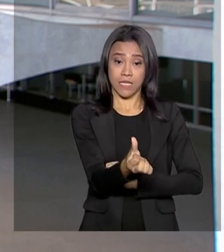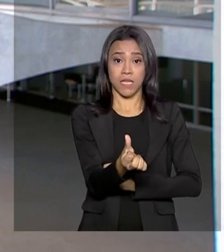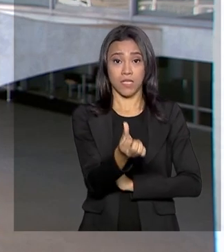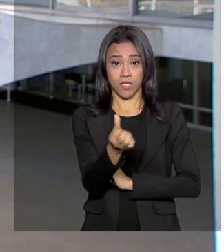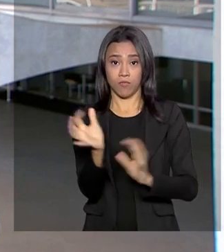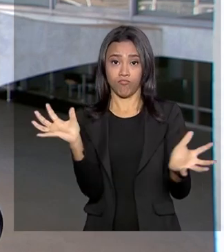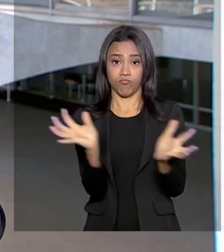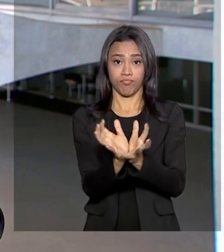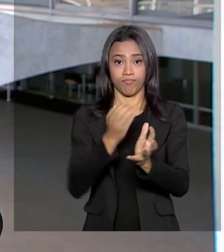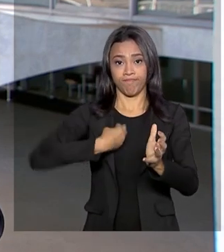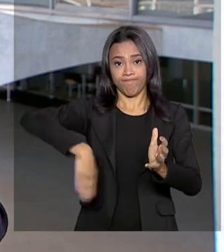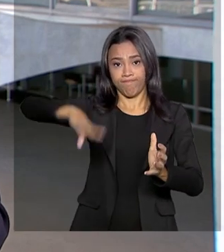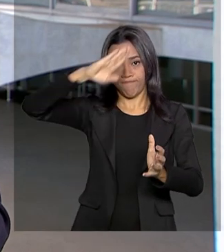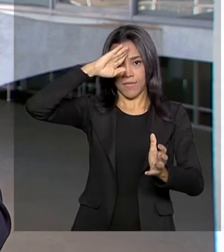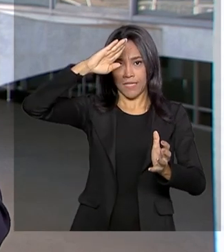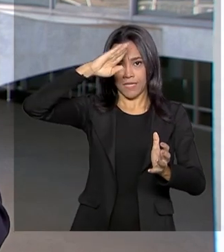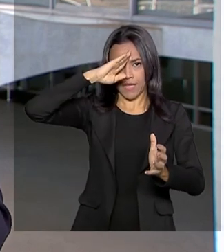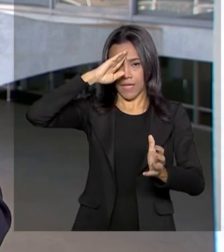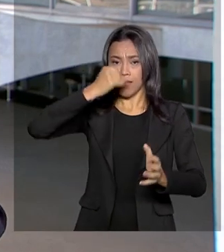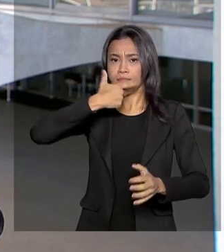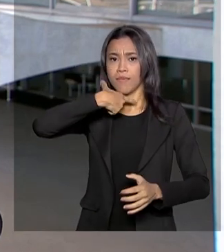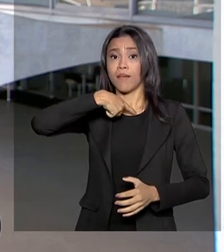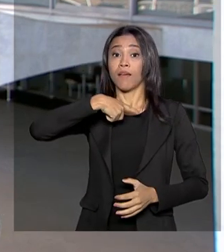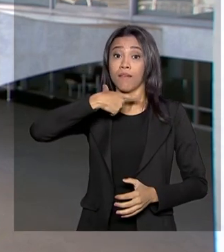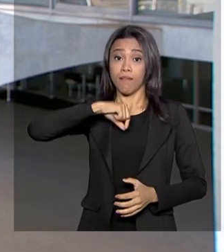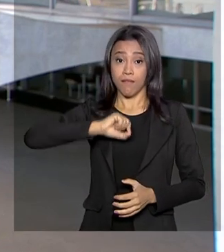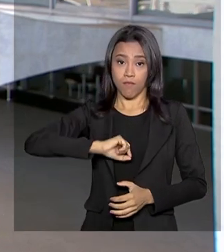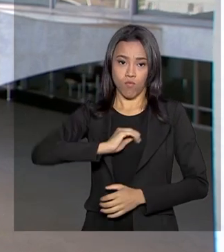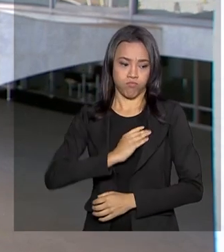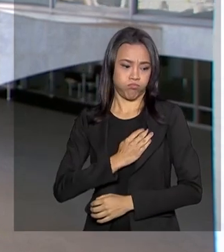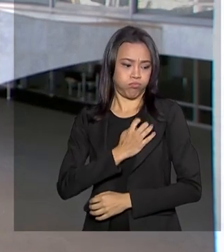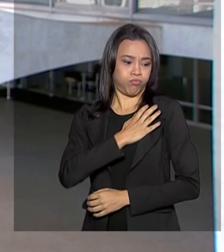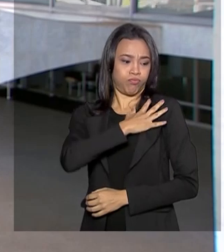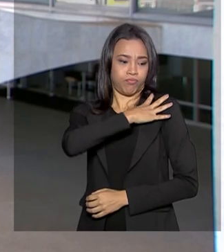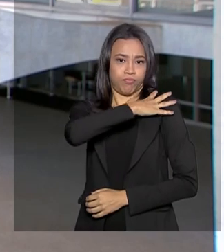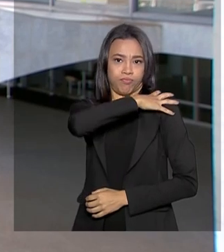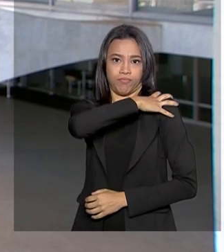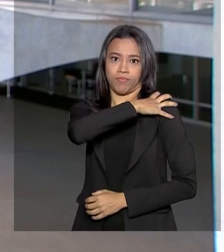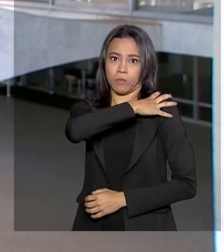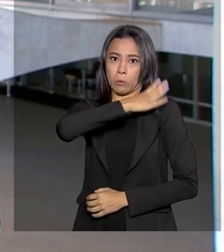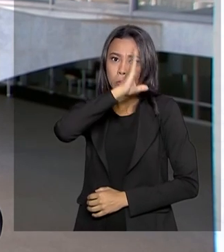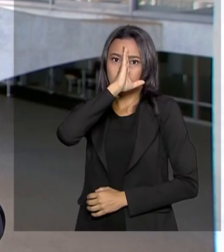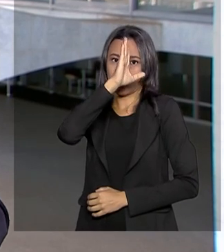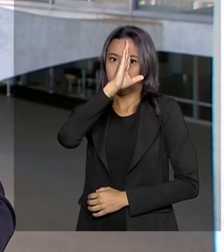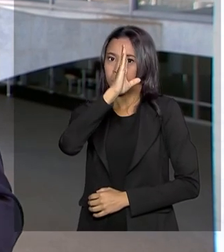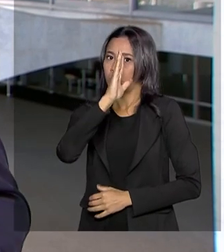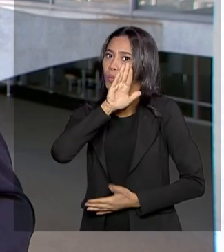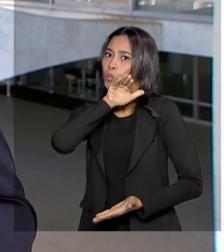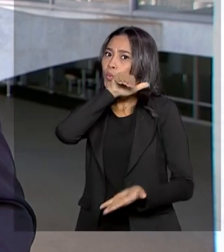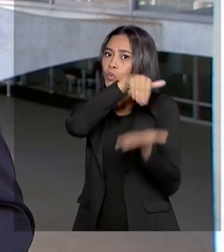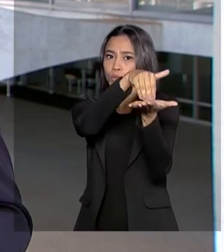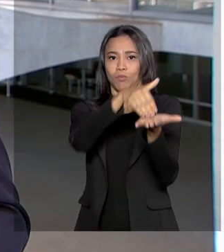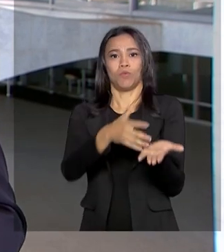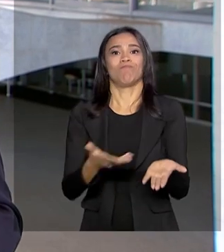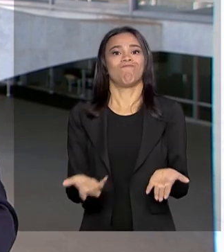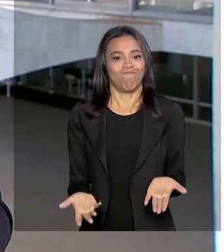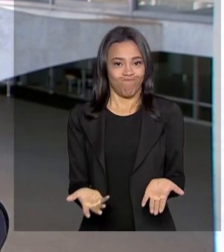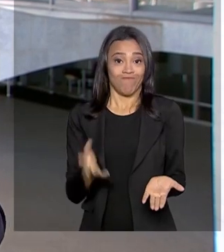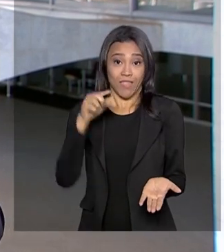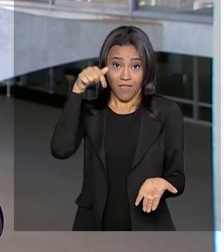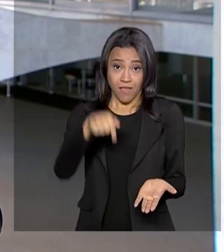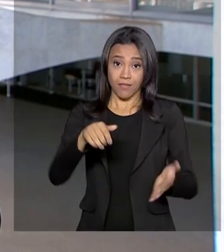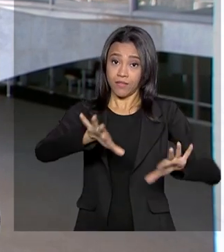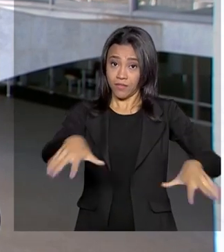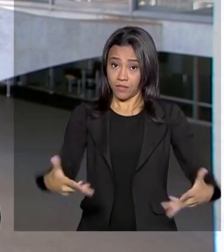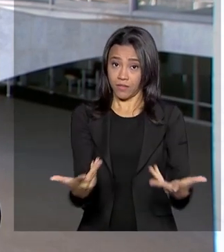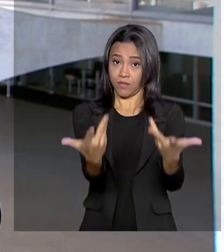Exército. Agora, o generalato é o ponto mais alto da carreira desses militares e essa cerimônia aí é um